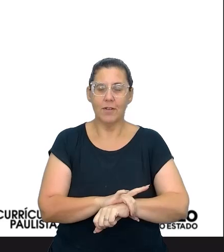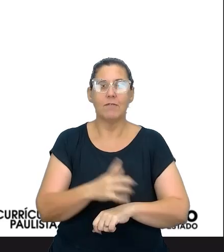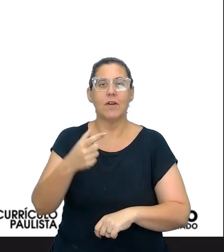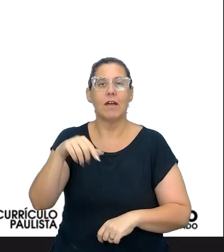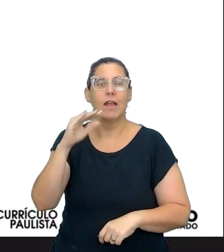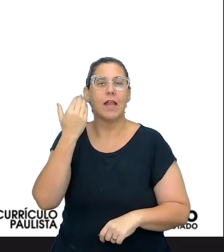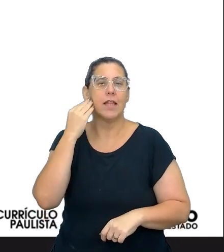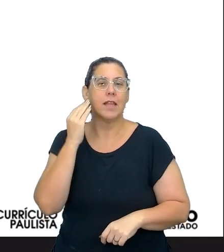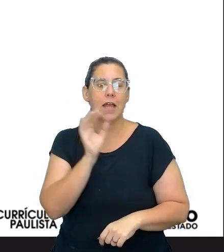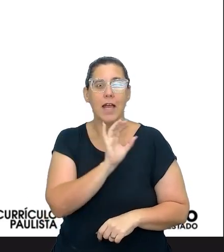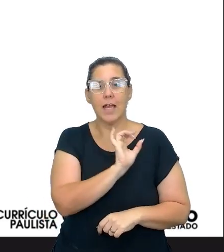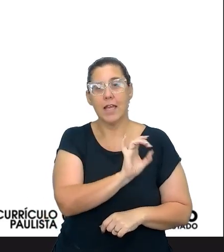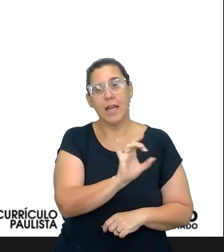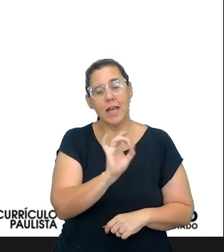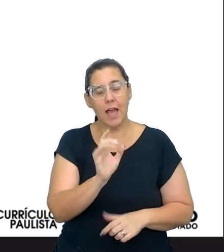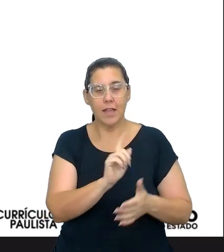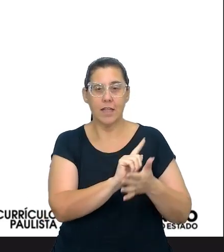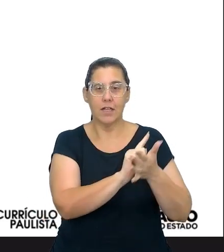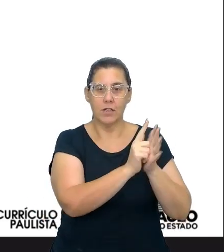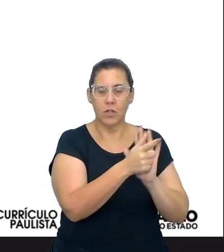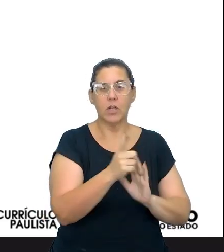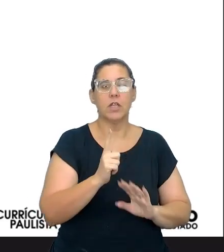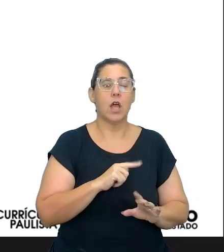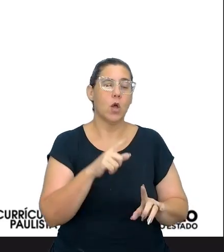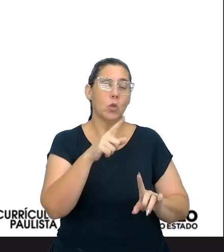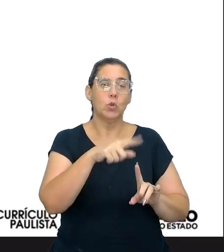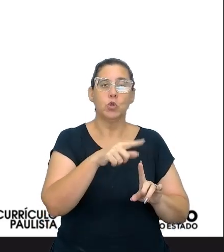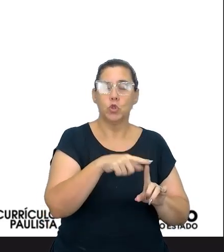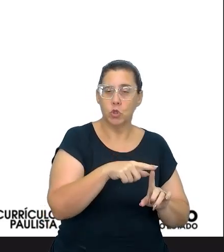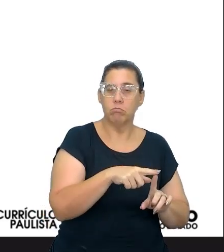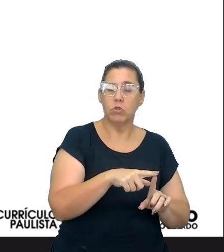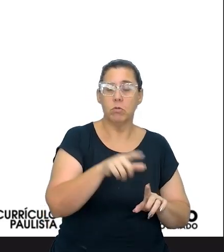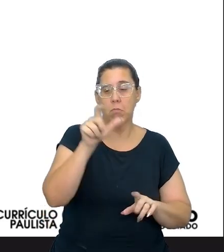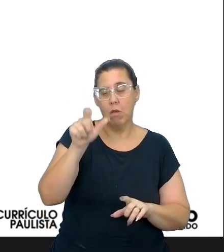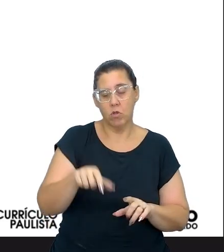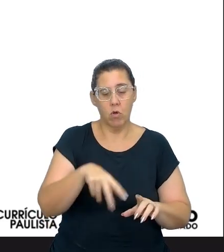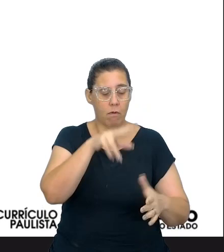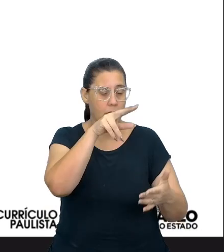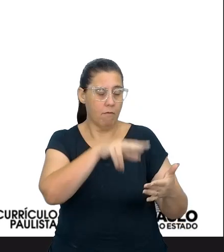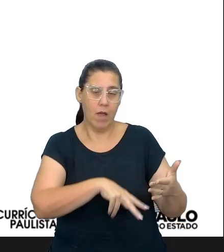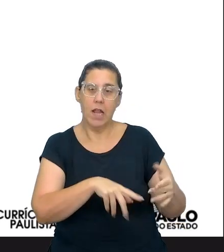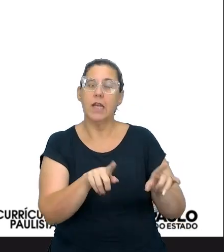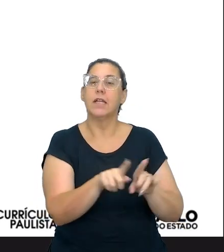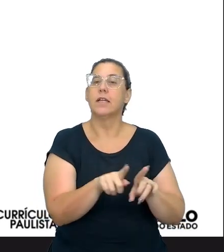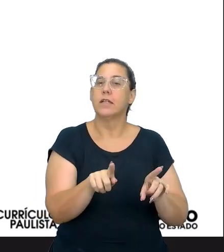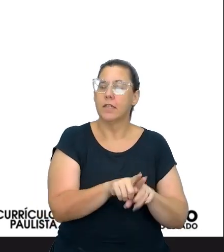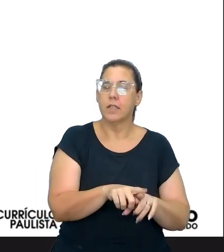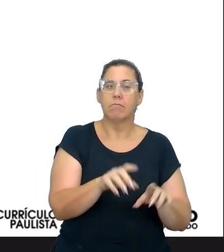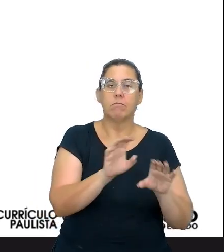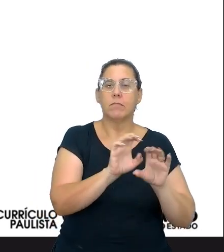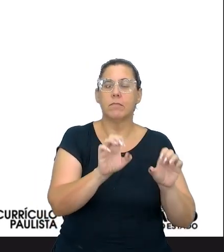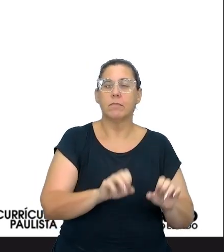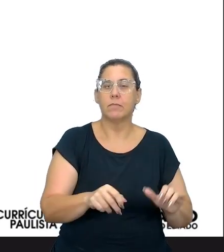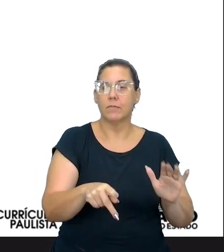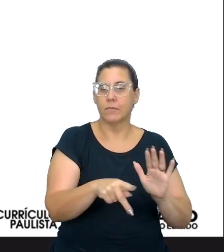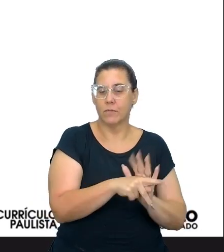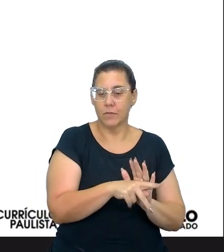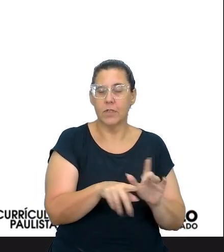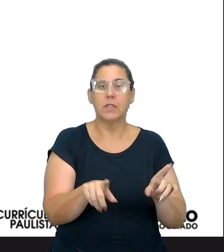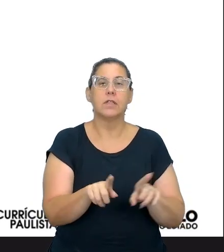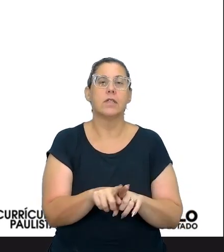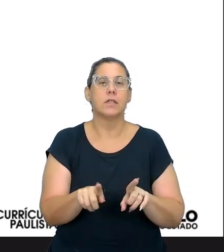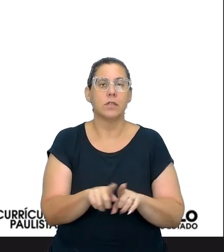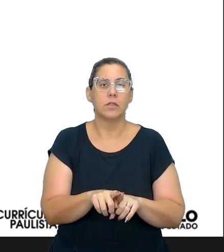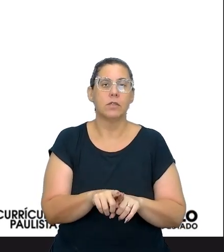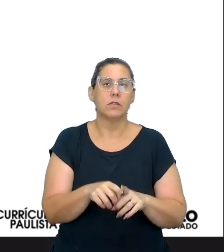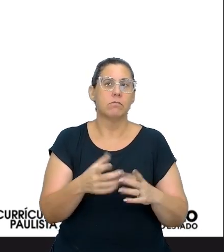entender que cada gênero textual exige um tipo de leitor, exige a sua composição, ou seja, a sua estrutura própria e existe também